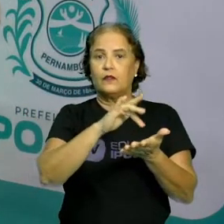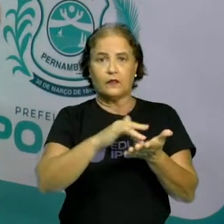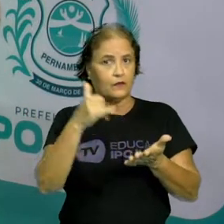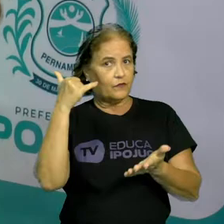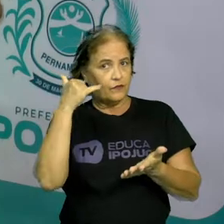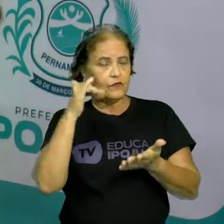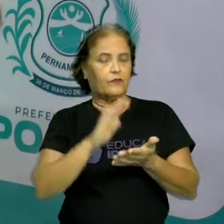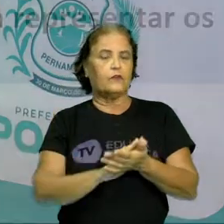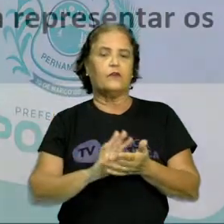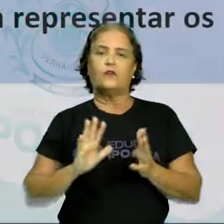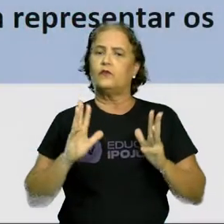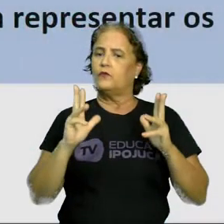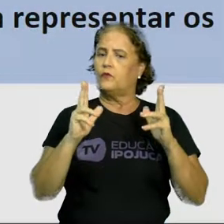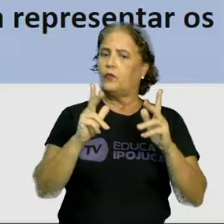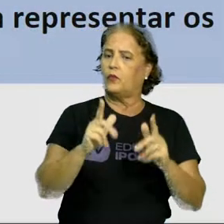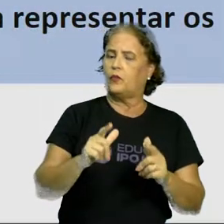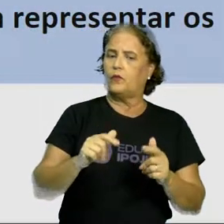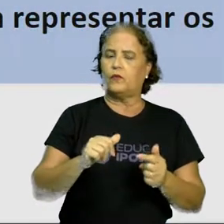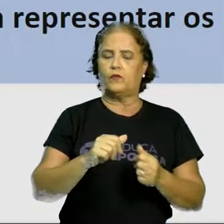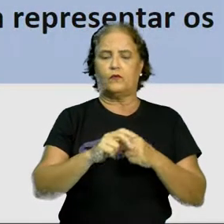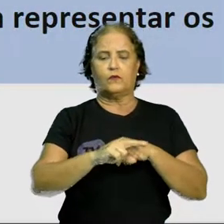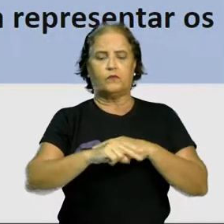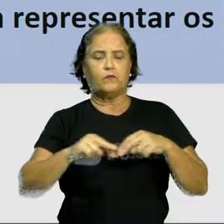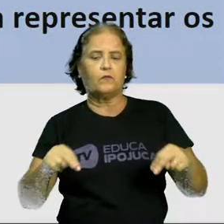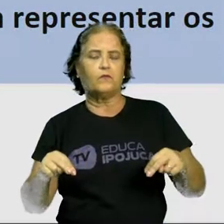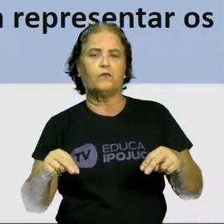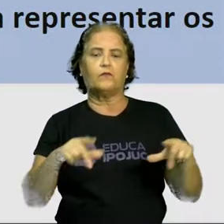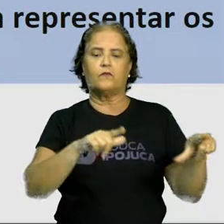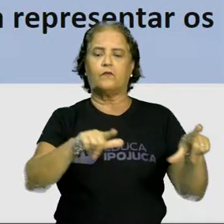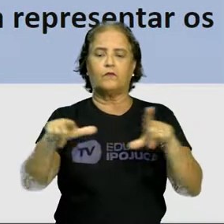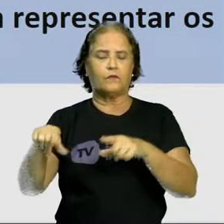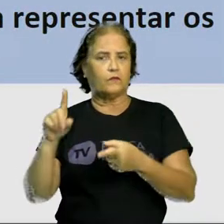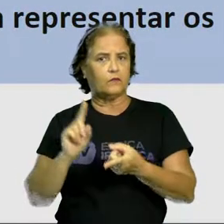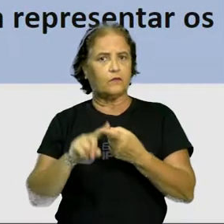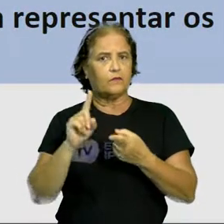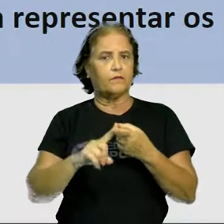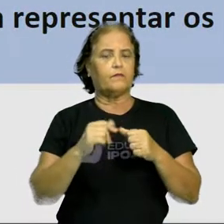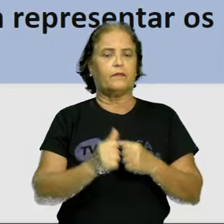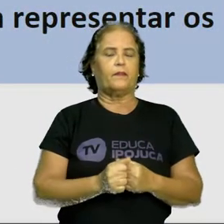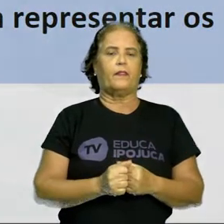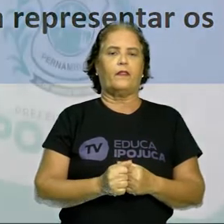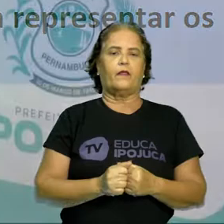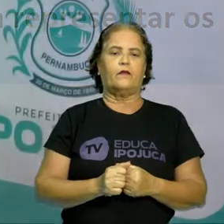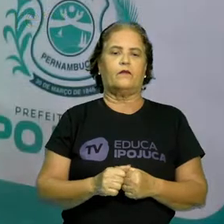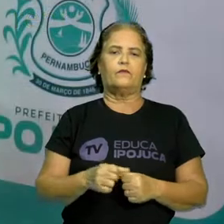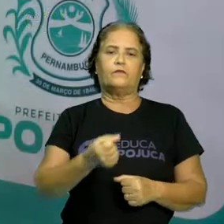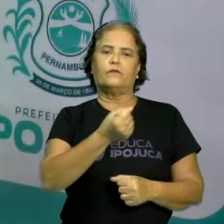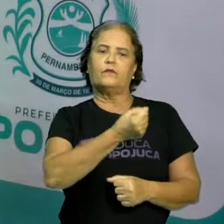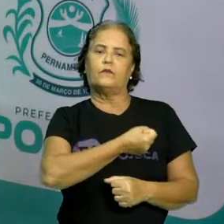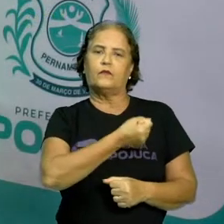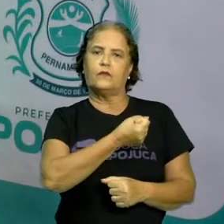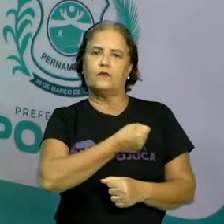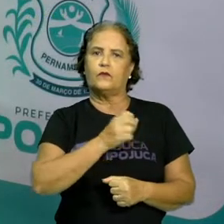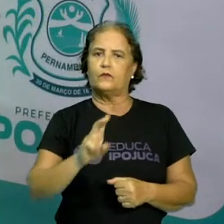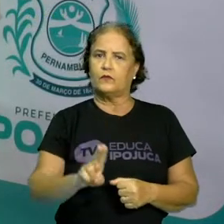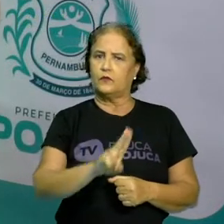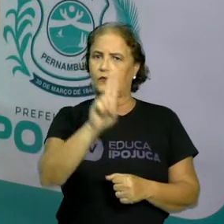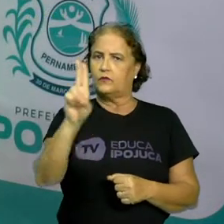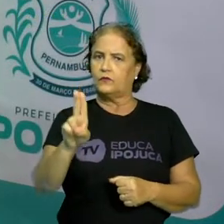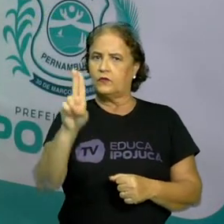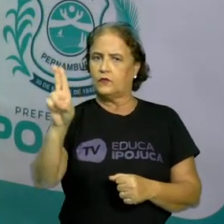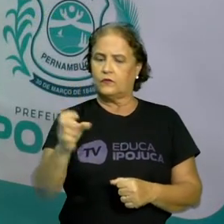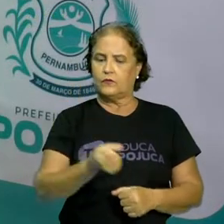tantos outros materiais e lugares. Bom, os números eles são usados para contar,